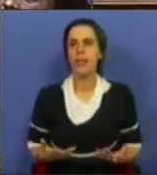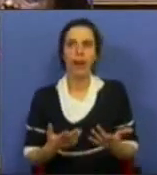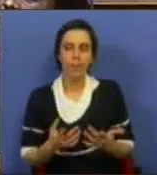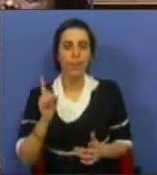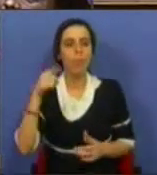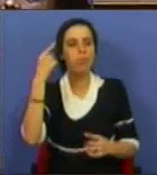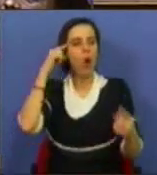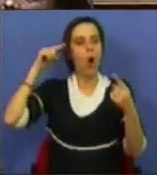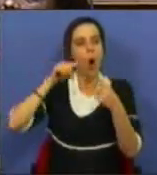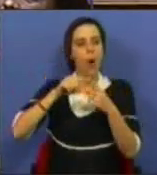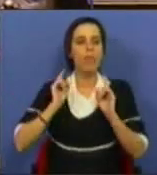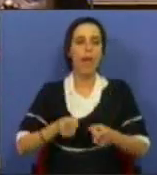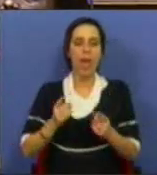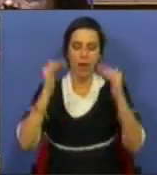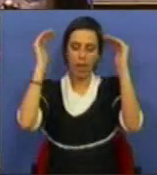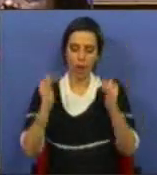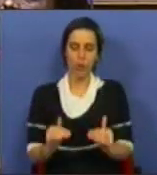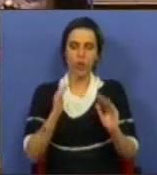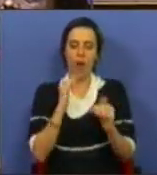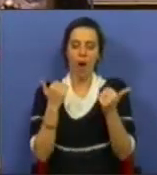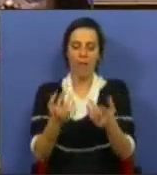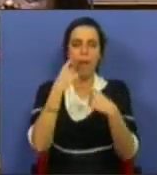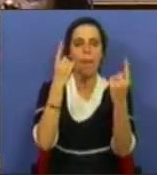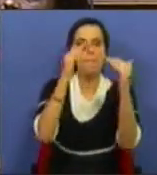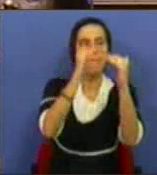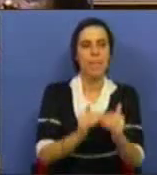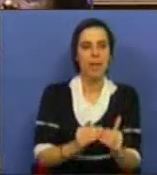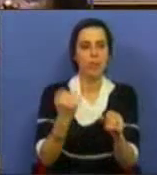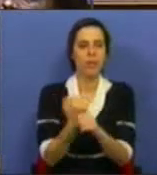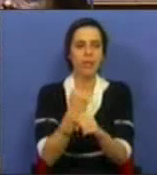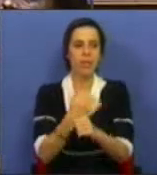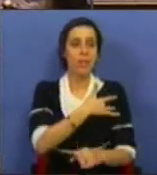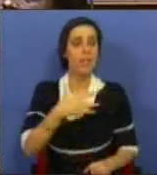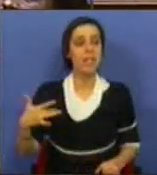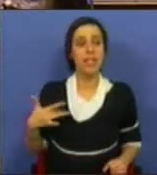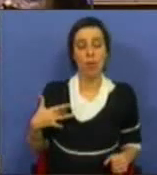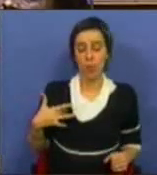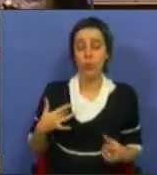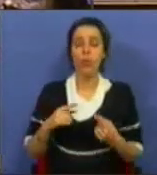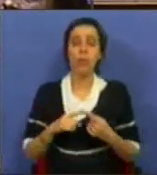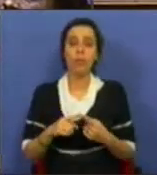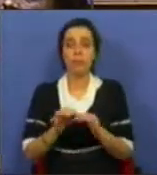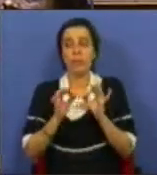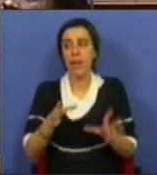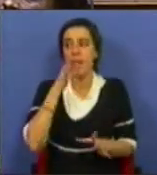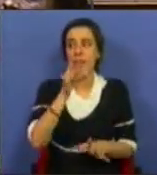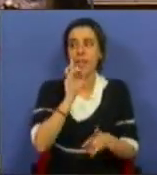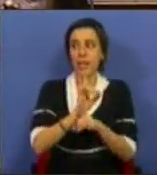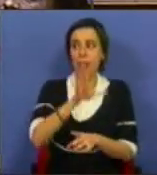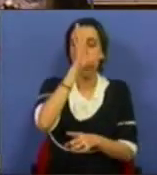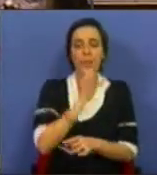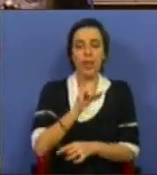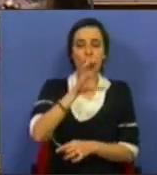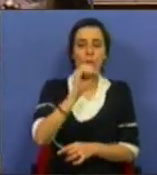tinha por objetivo reduzir a oferta pública de serviços de saúde, de como dizia o então Ministro